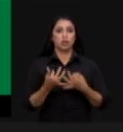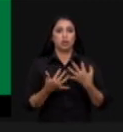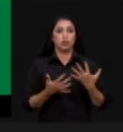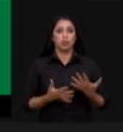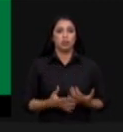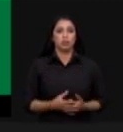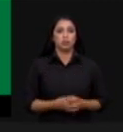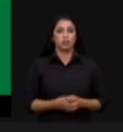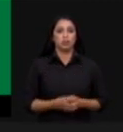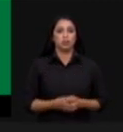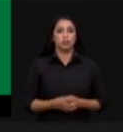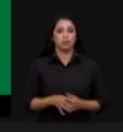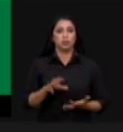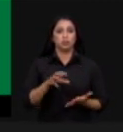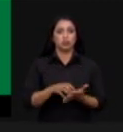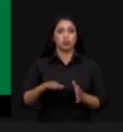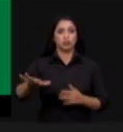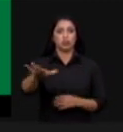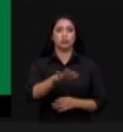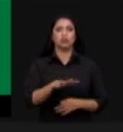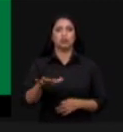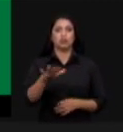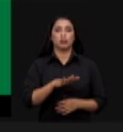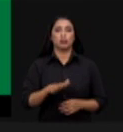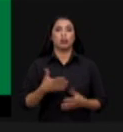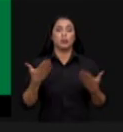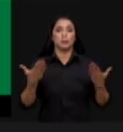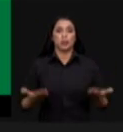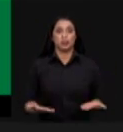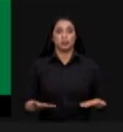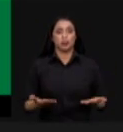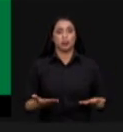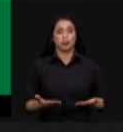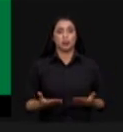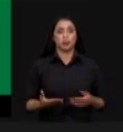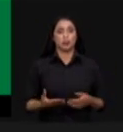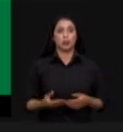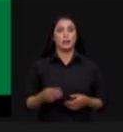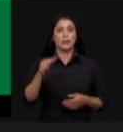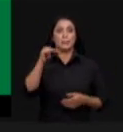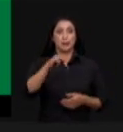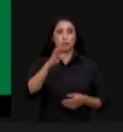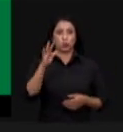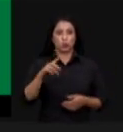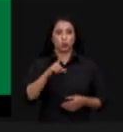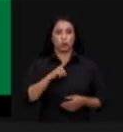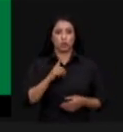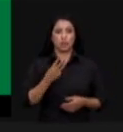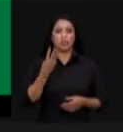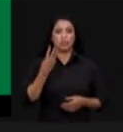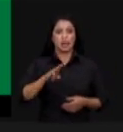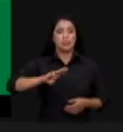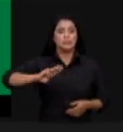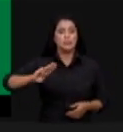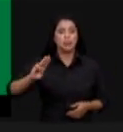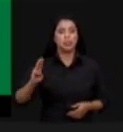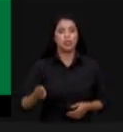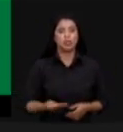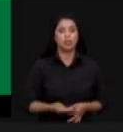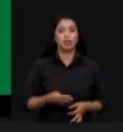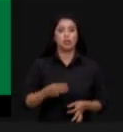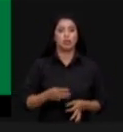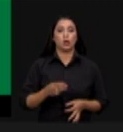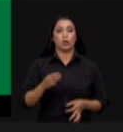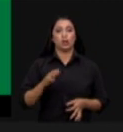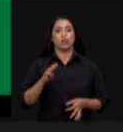setor de uma maneira geral certo mas veja bem no Mato Grosso hoje nós temos 3 milhões de hectares de manejos